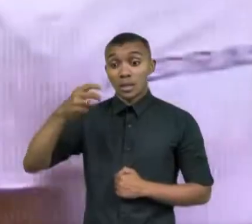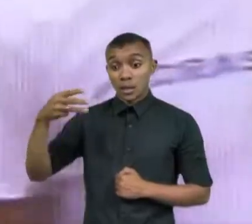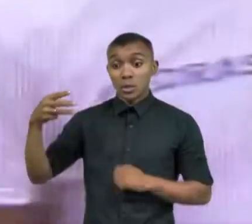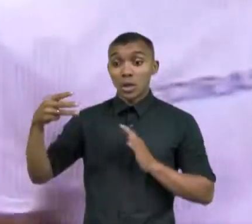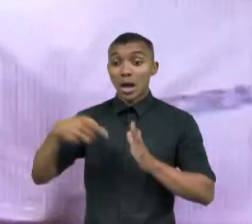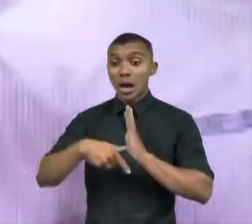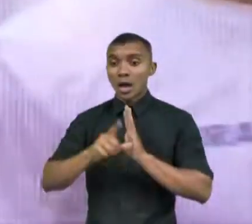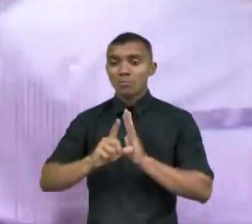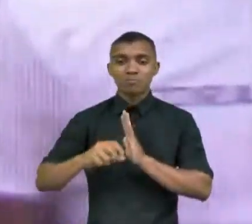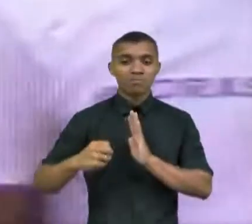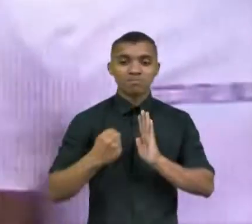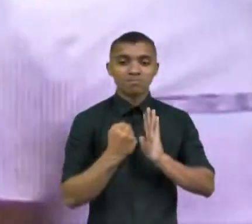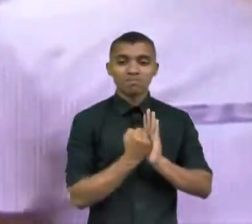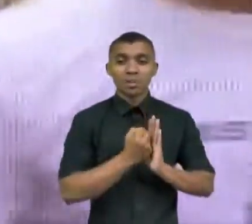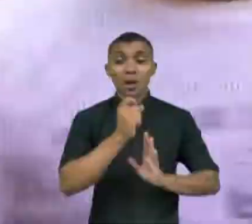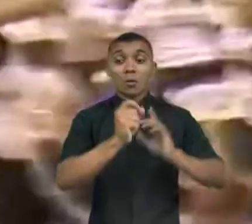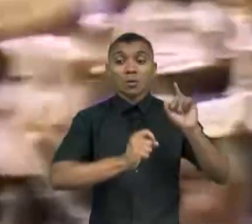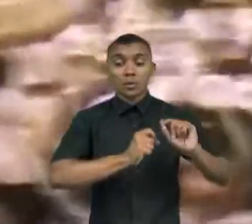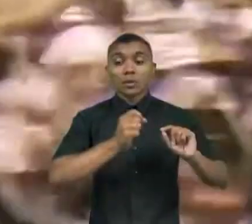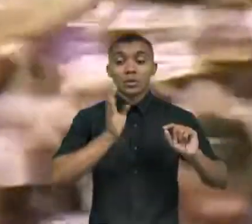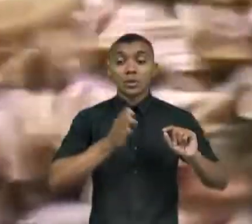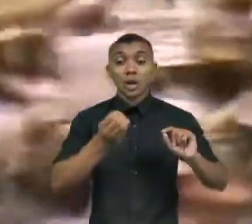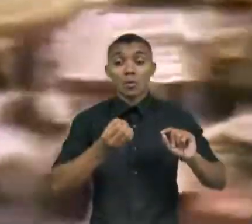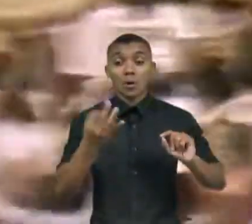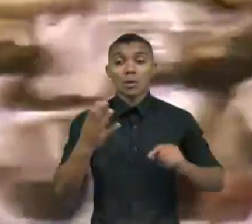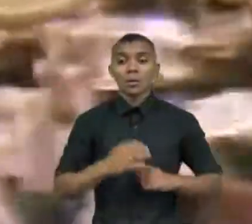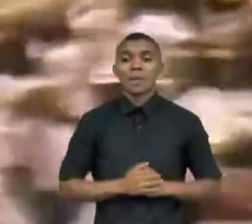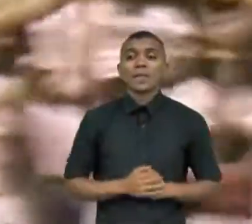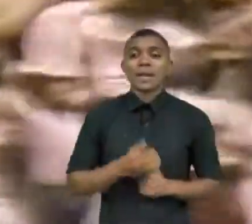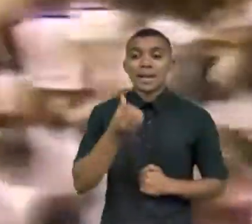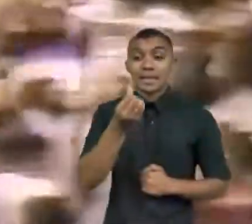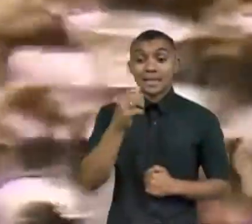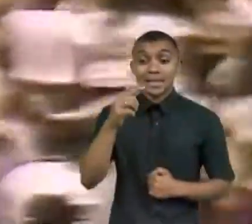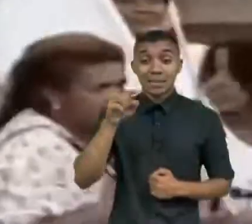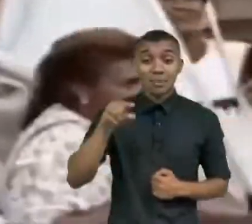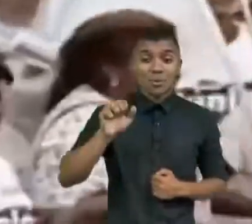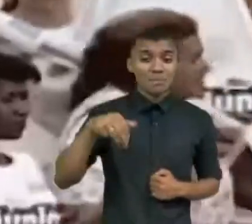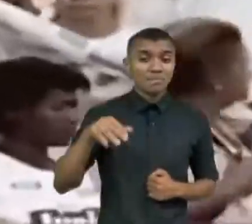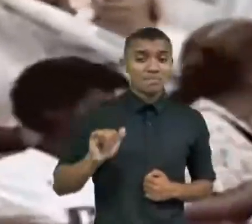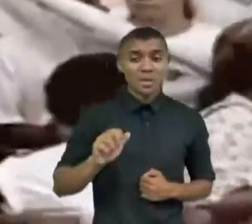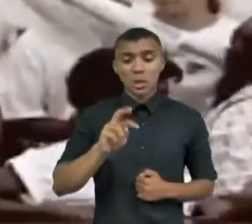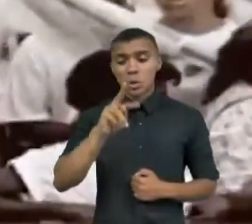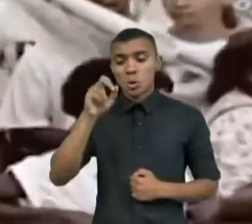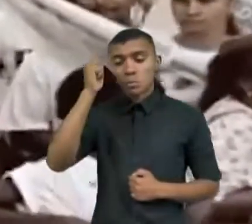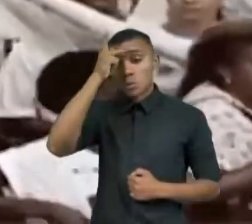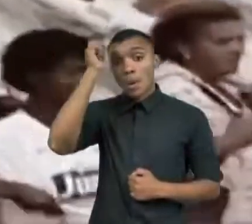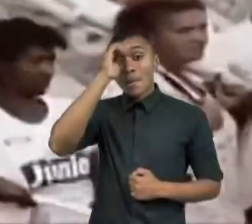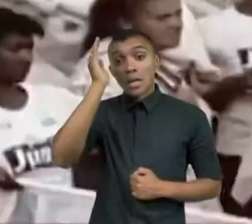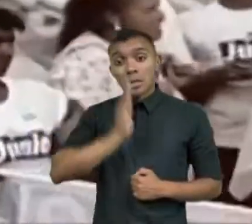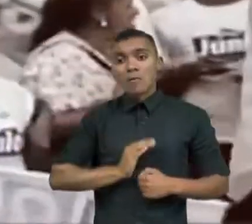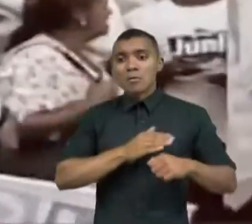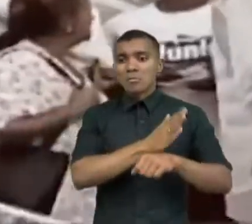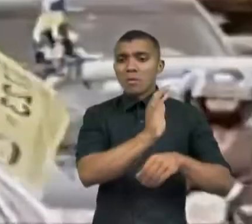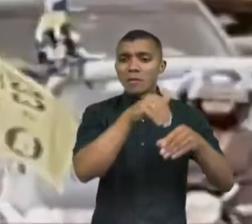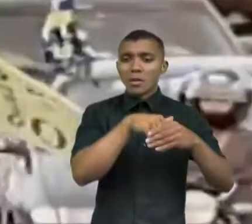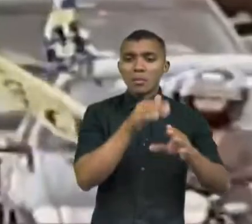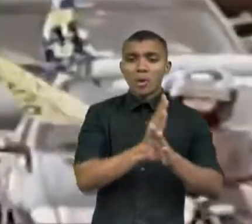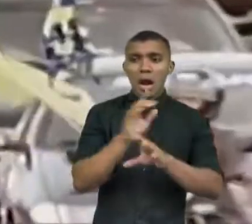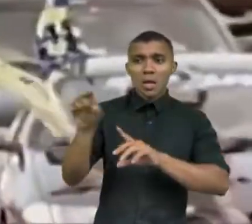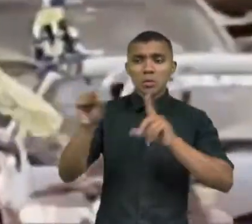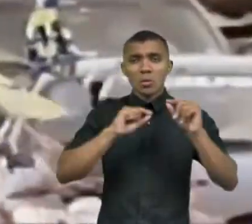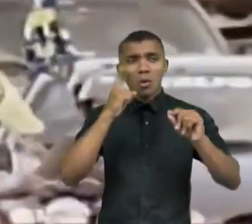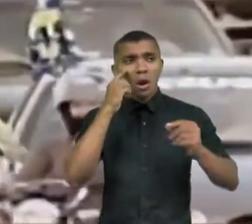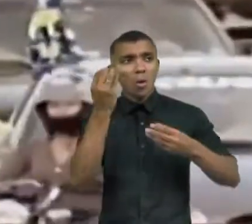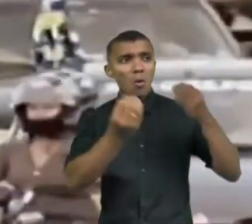plebiscito, que levou mais de 67 milhões de eleitores às urnas para decidir a forma e o